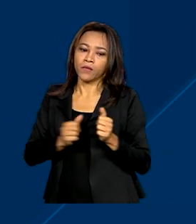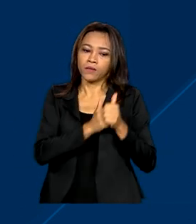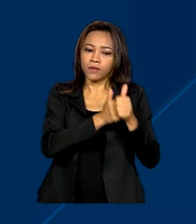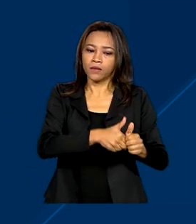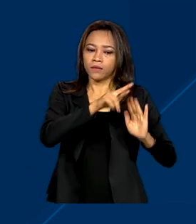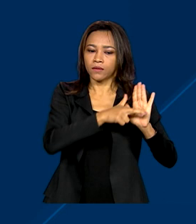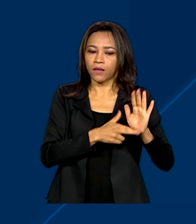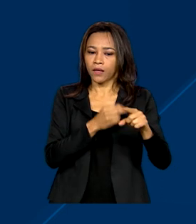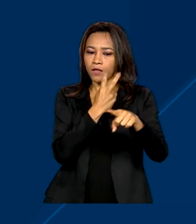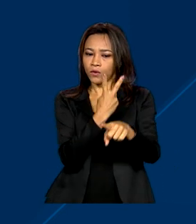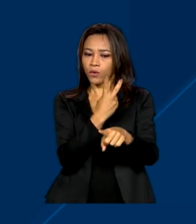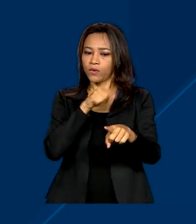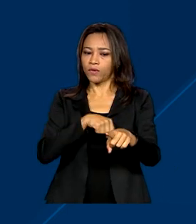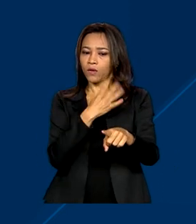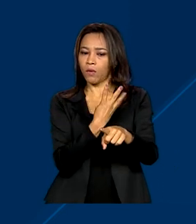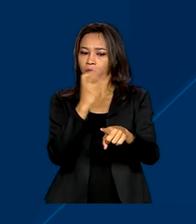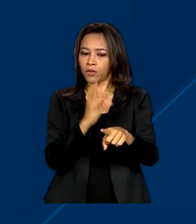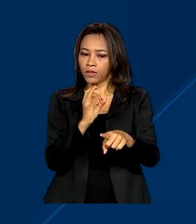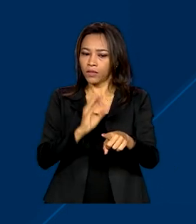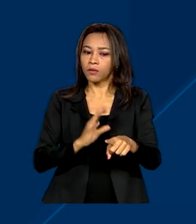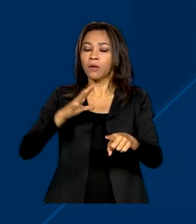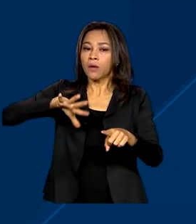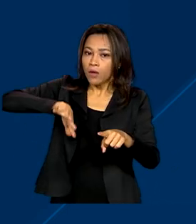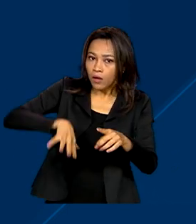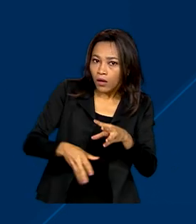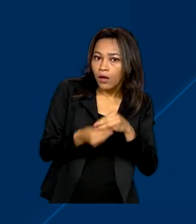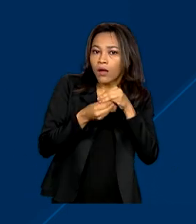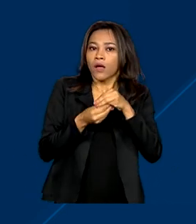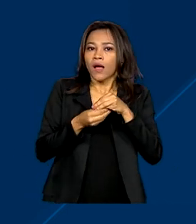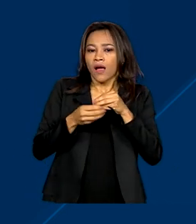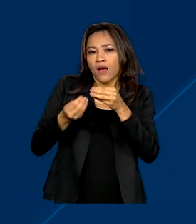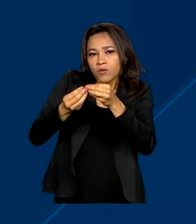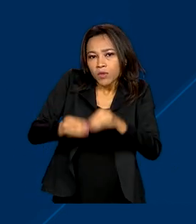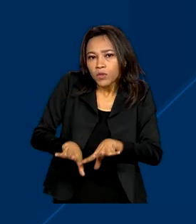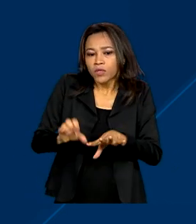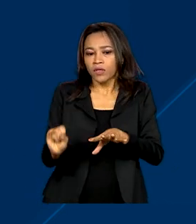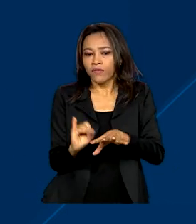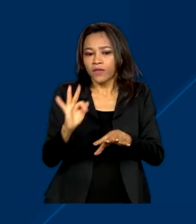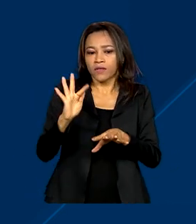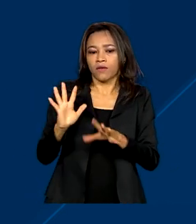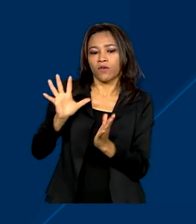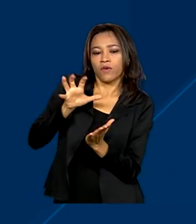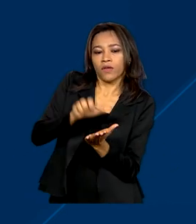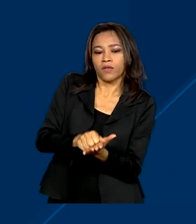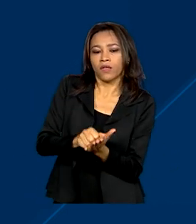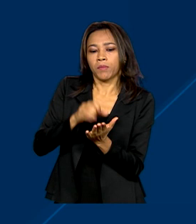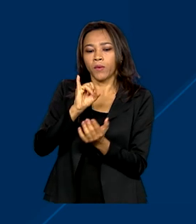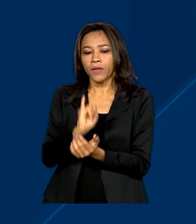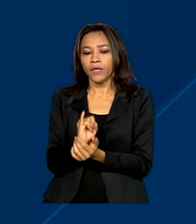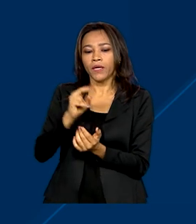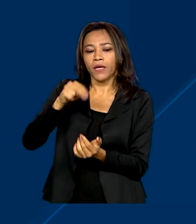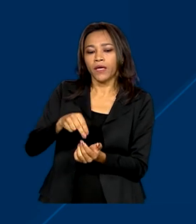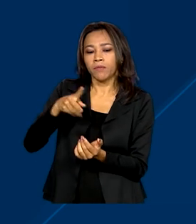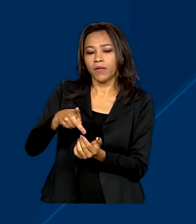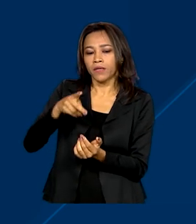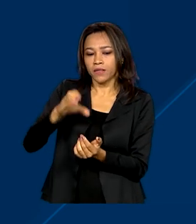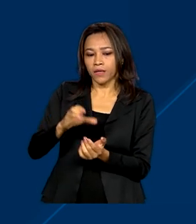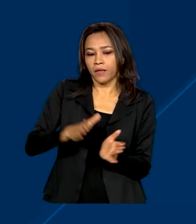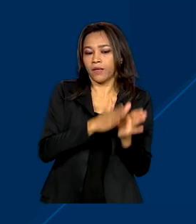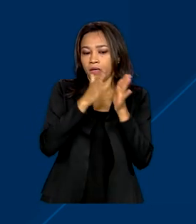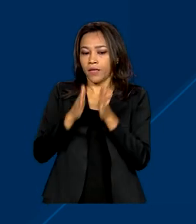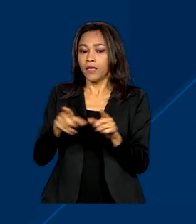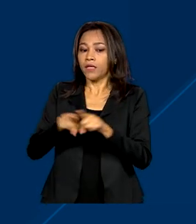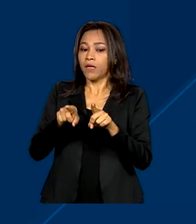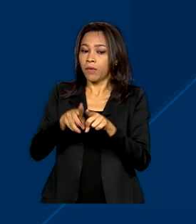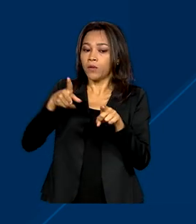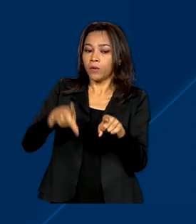,4%, mais as perdas de inflação registradas pelo INPC no ano anterior e o crescimento do produto